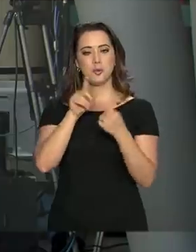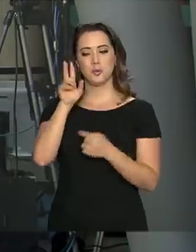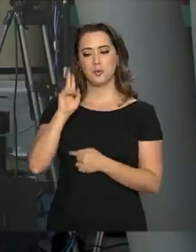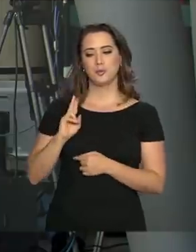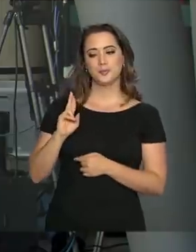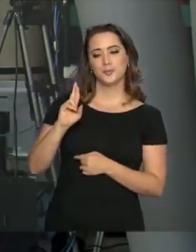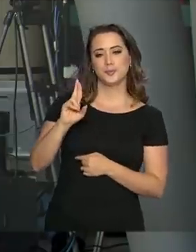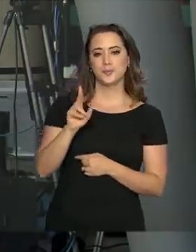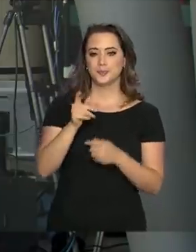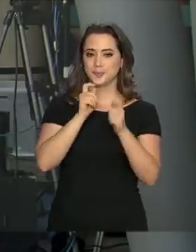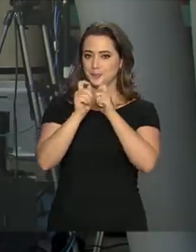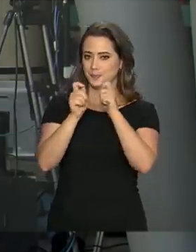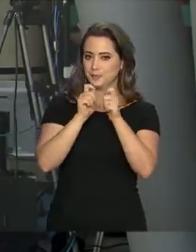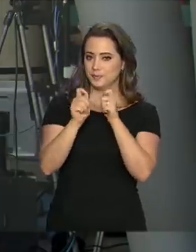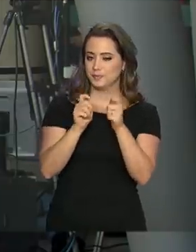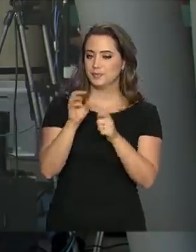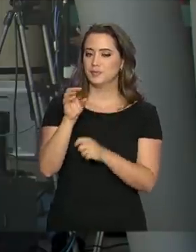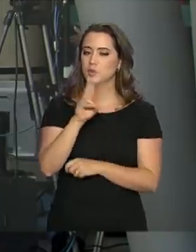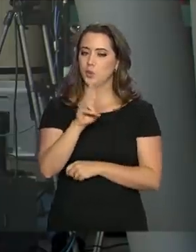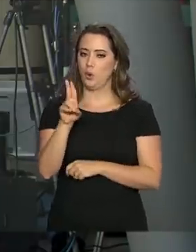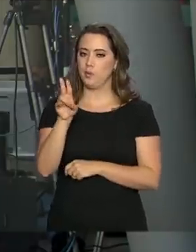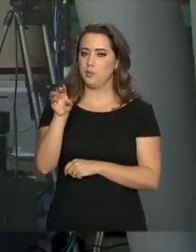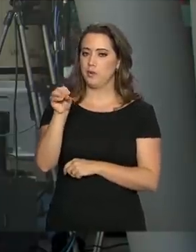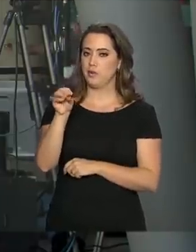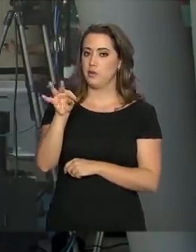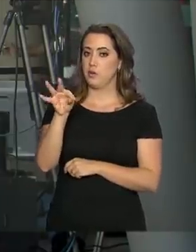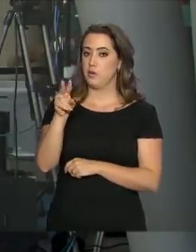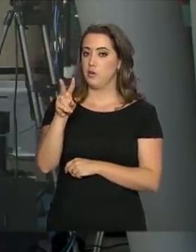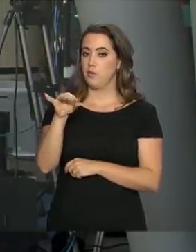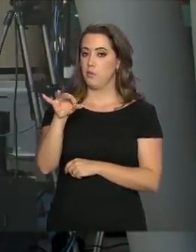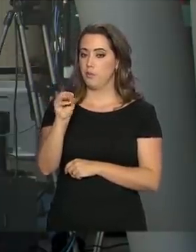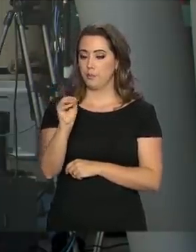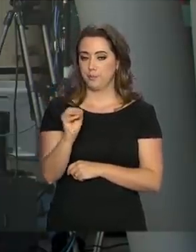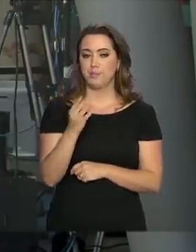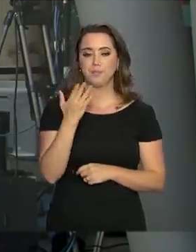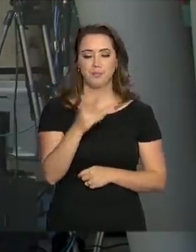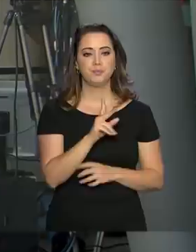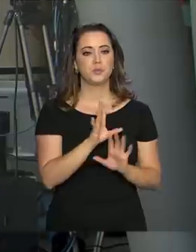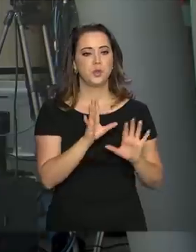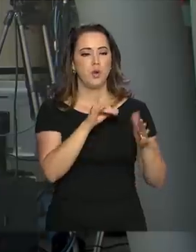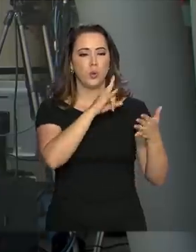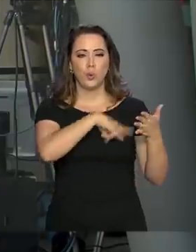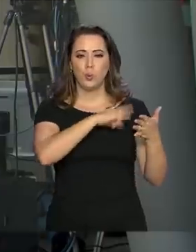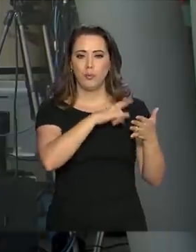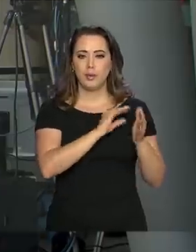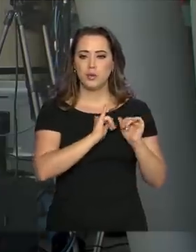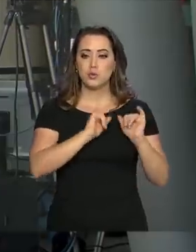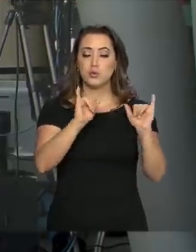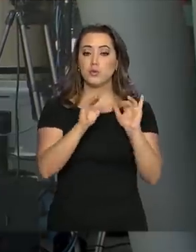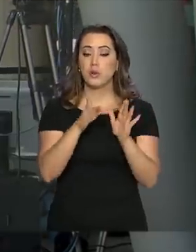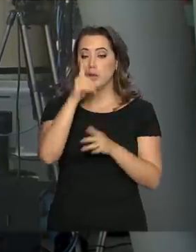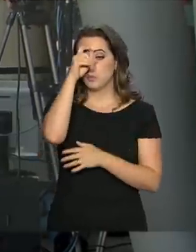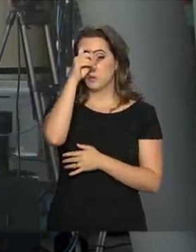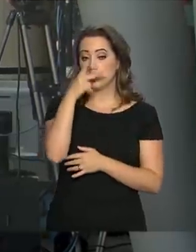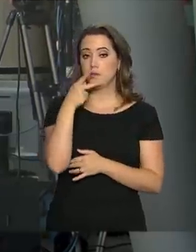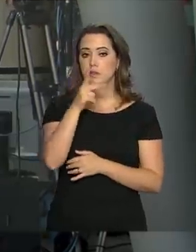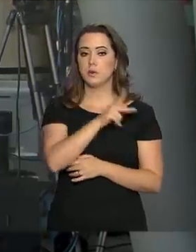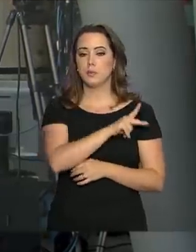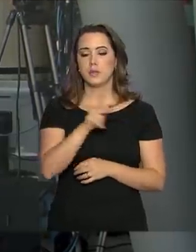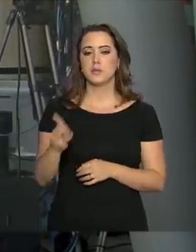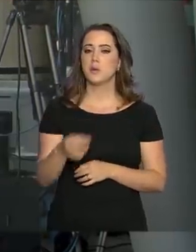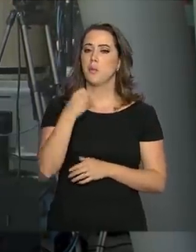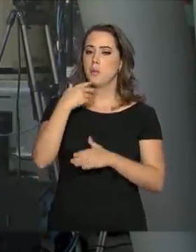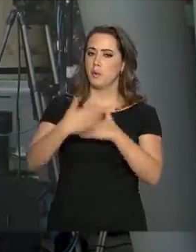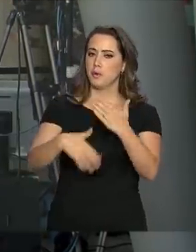-voz Otávio Rego Barros. Segundo o boletim divulgado pela equipe de médicos do Hospital Albert Einstein em São Paulo, o presidente mantém